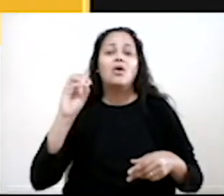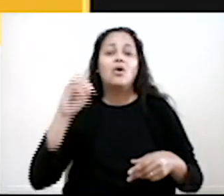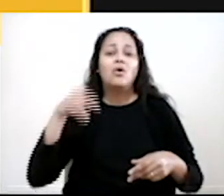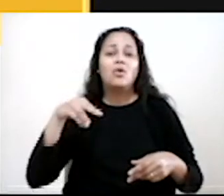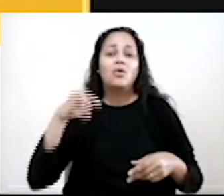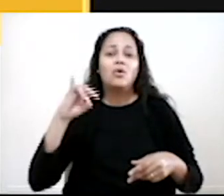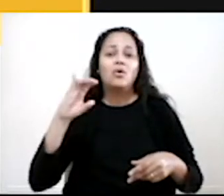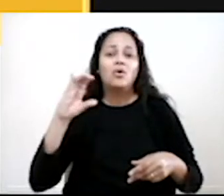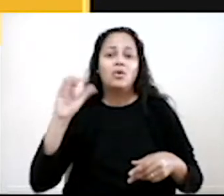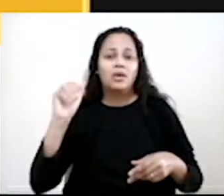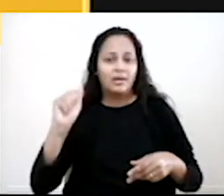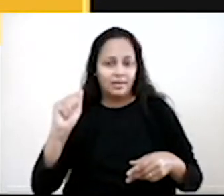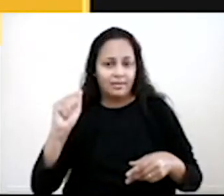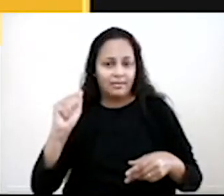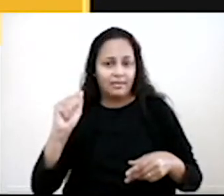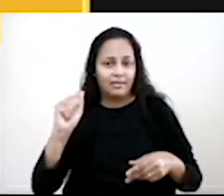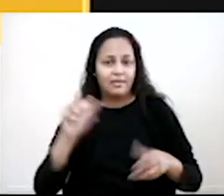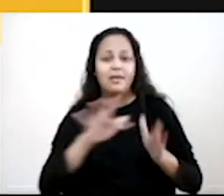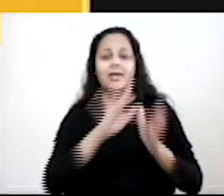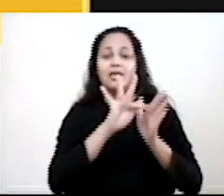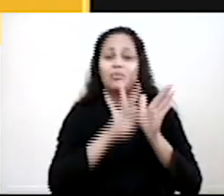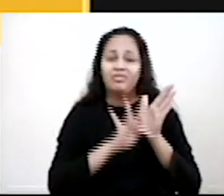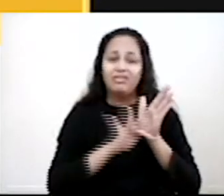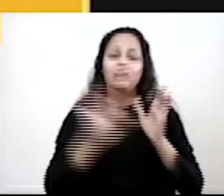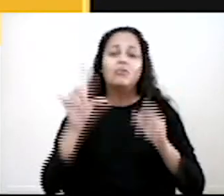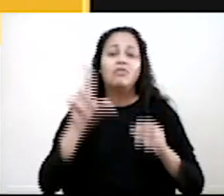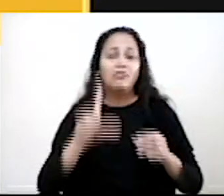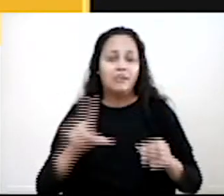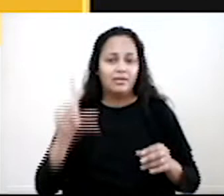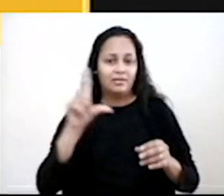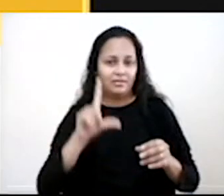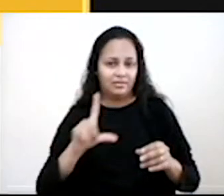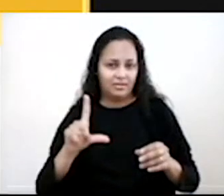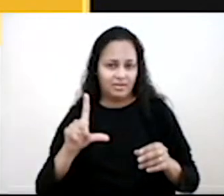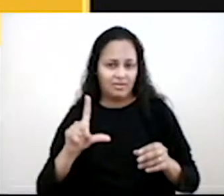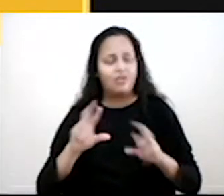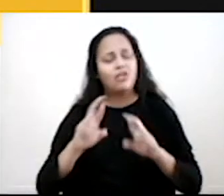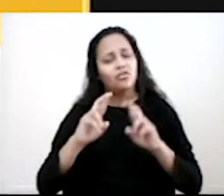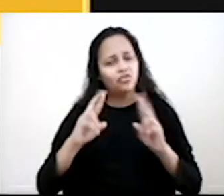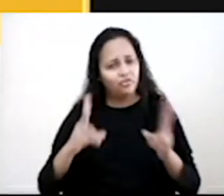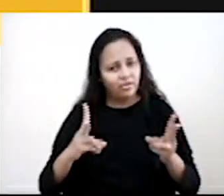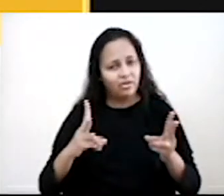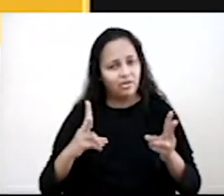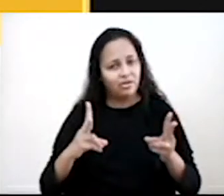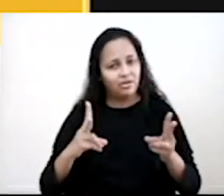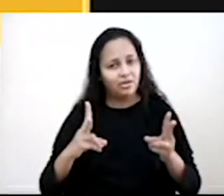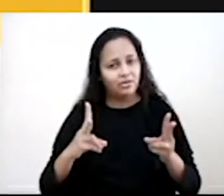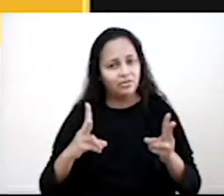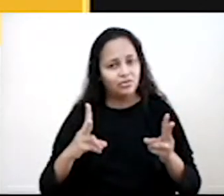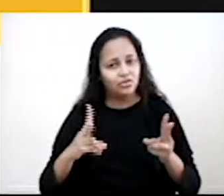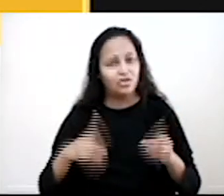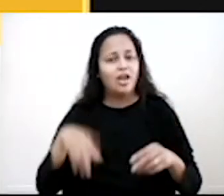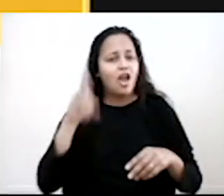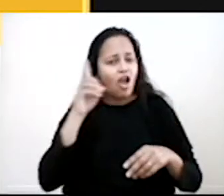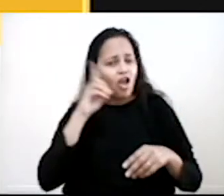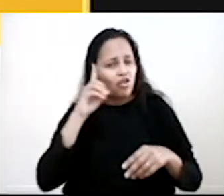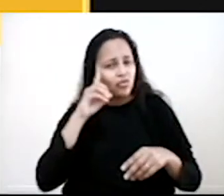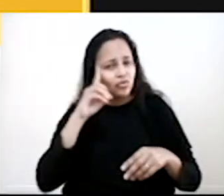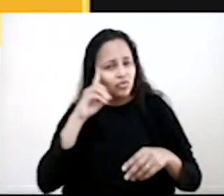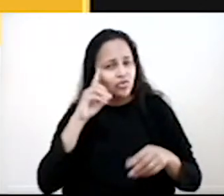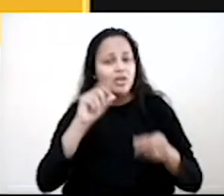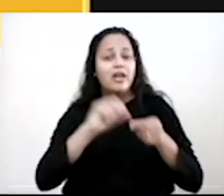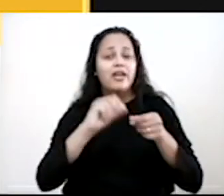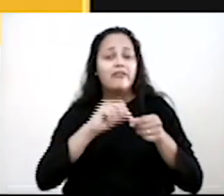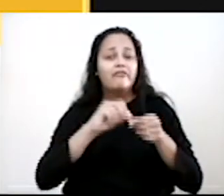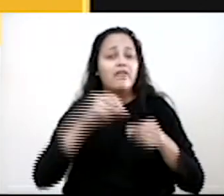é um texto um pouco mais literário, que trabalha um pouco mais a linguagem, ele difere dos outros um pouquinho. Que ele pega um fato do dia